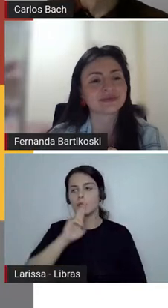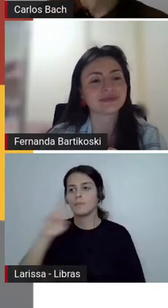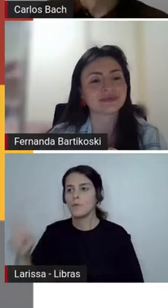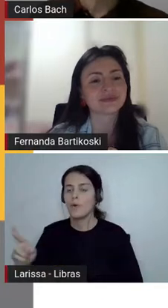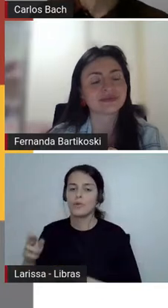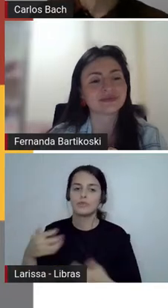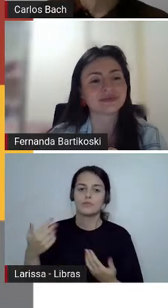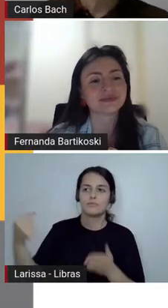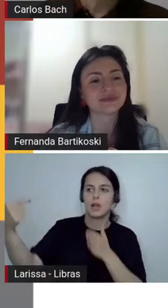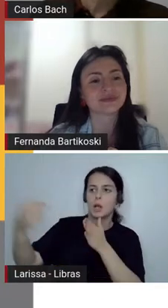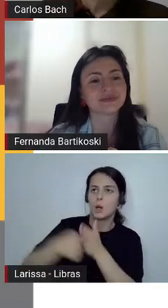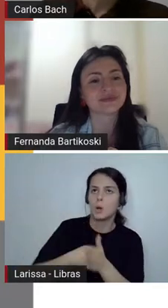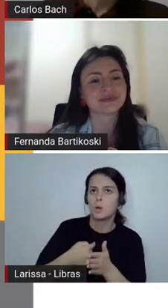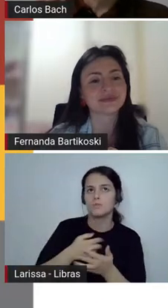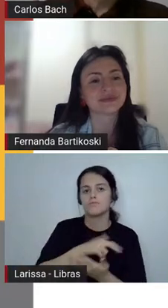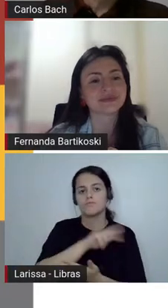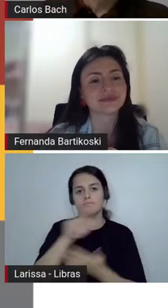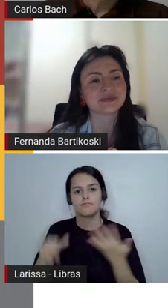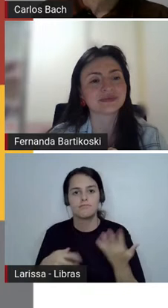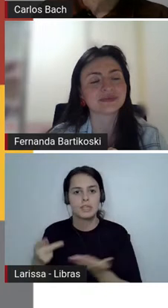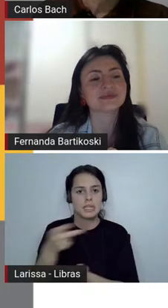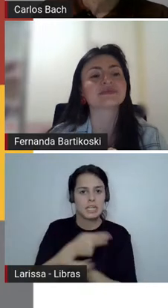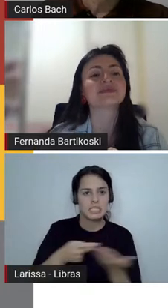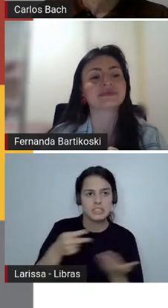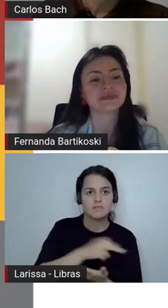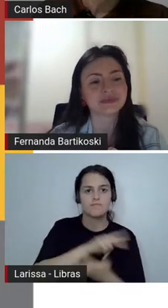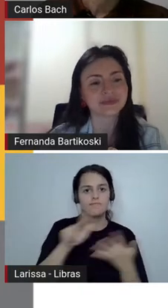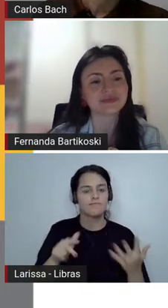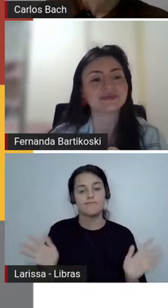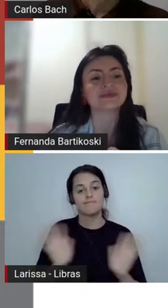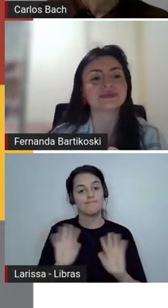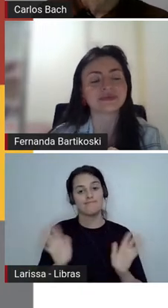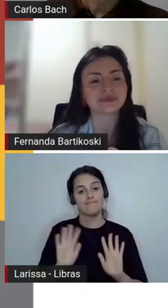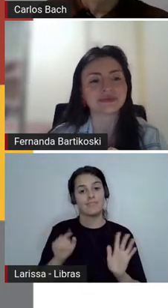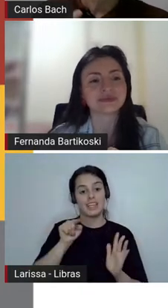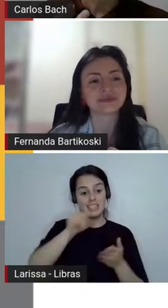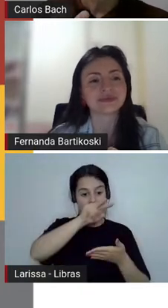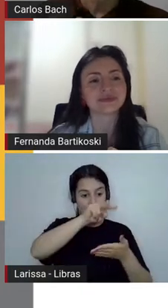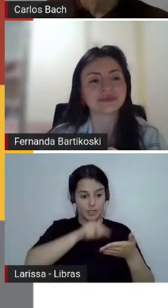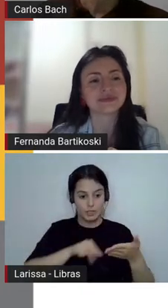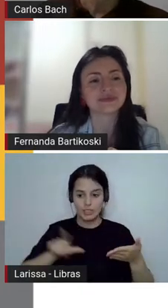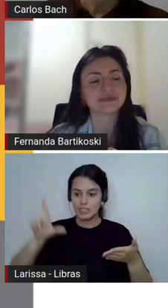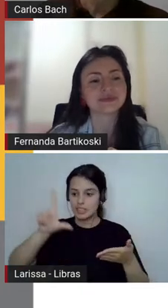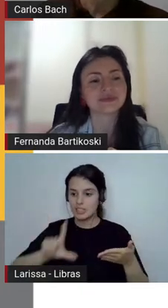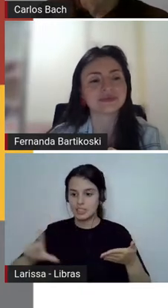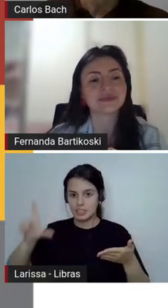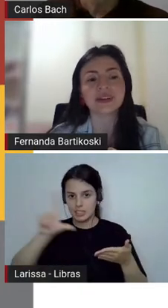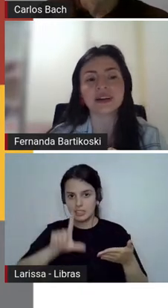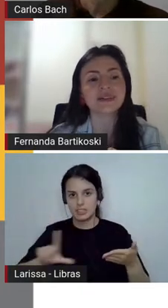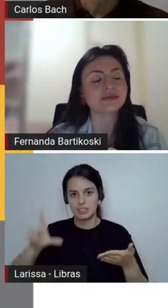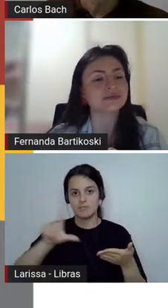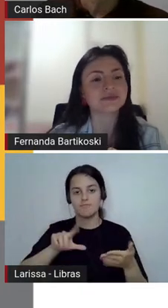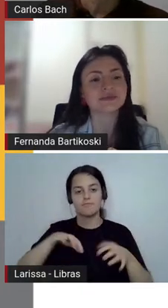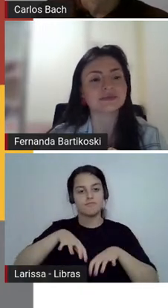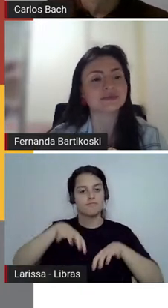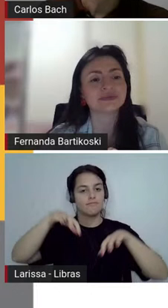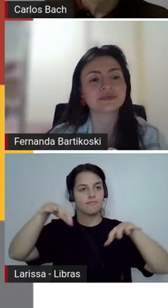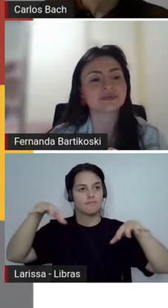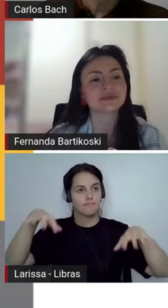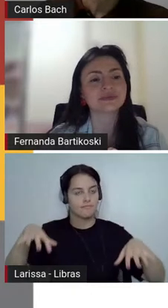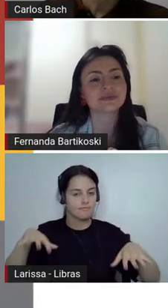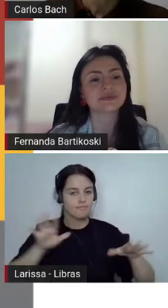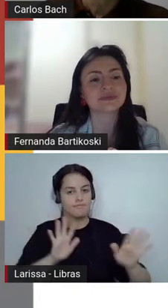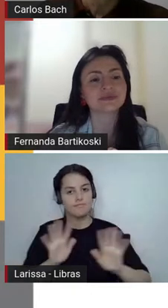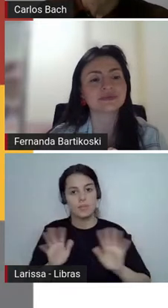leitura literária que a gente quer desvincular um pouquinho a literatura. Não que não se possa fazer algumas coisas para